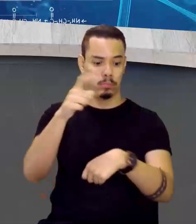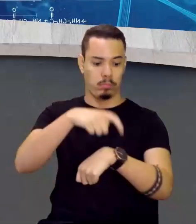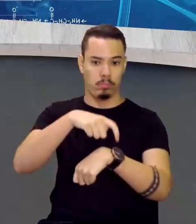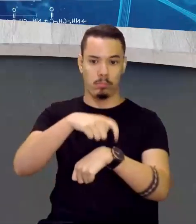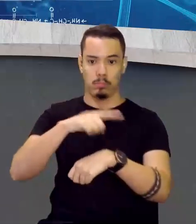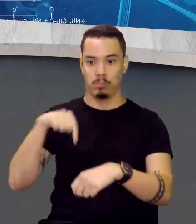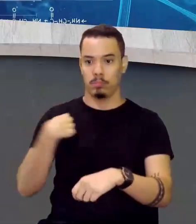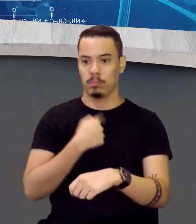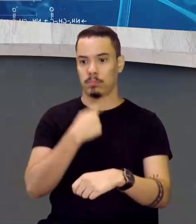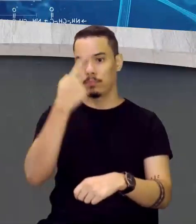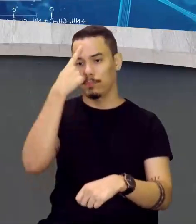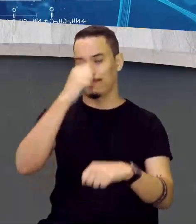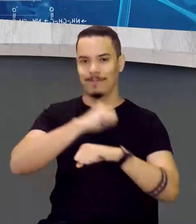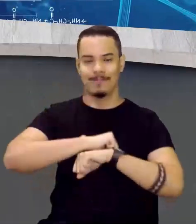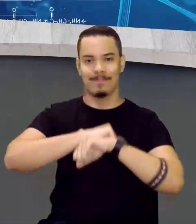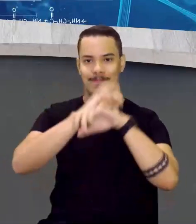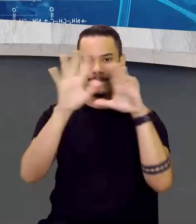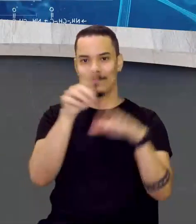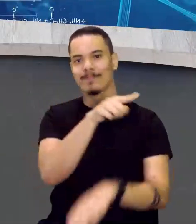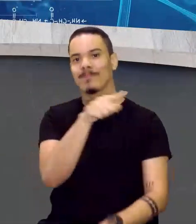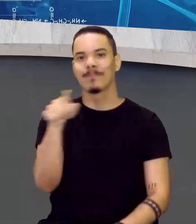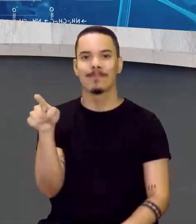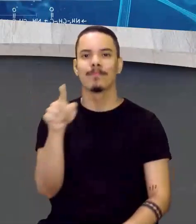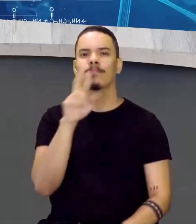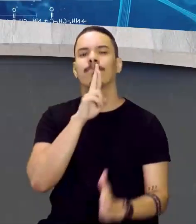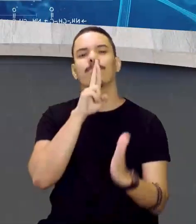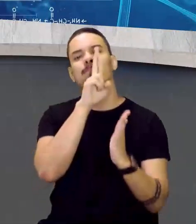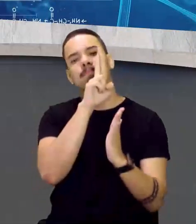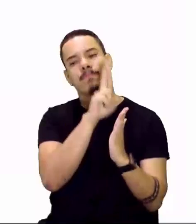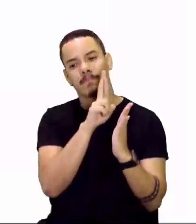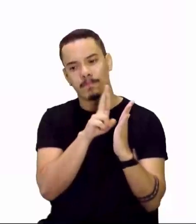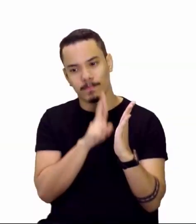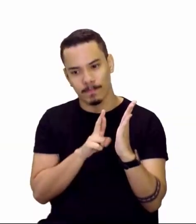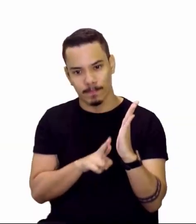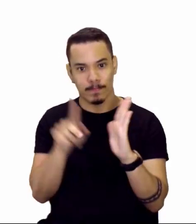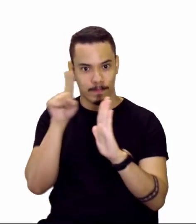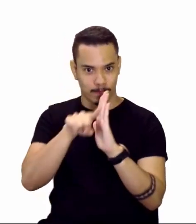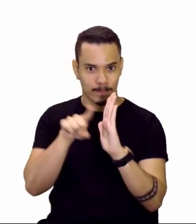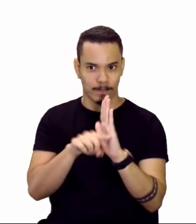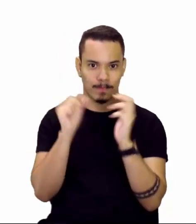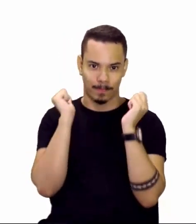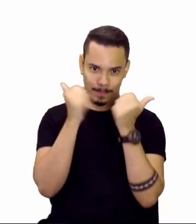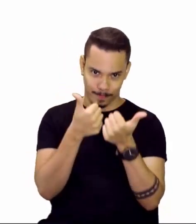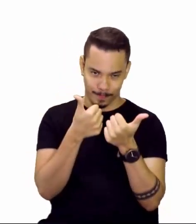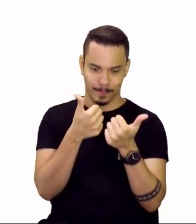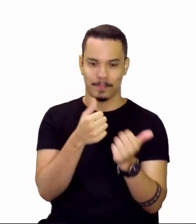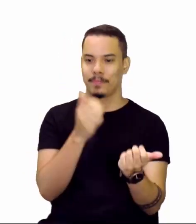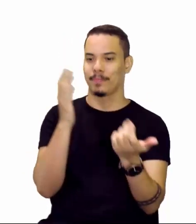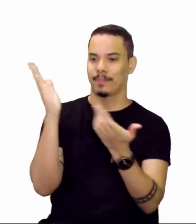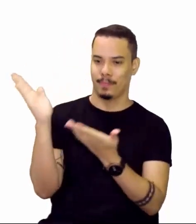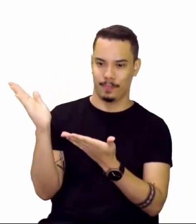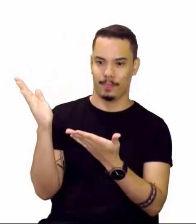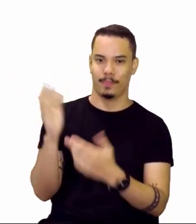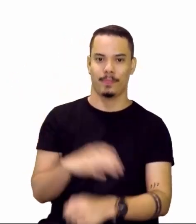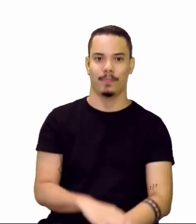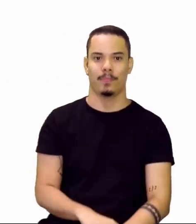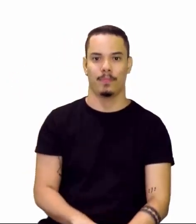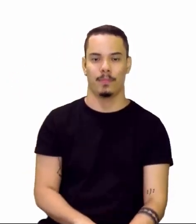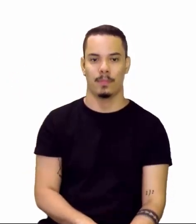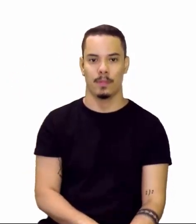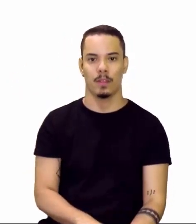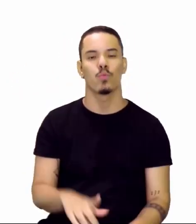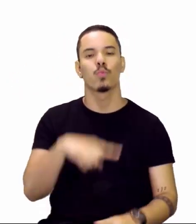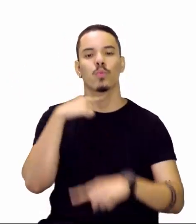esclarecimentos com relação à resolução das questões em si, tá bom? Então, vamos lá no nosso